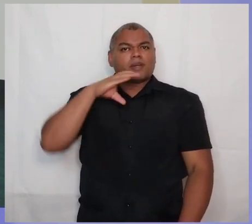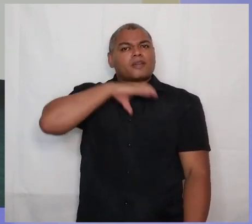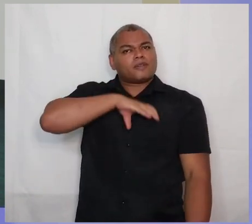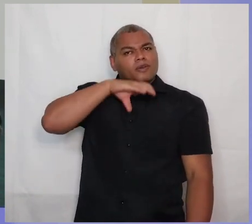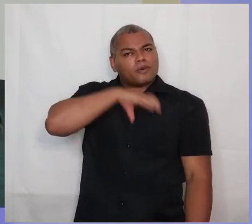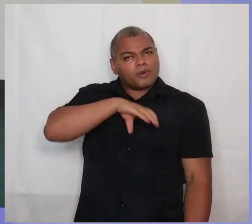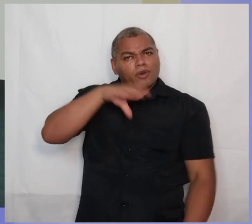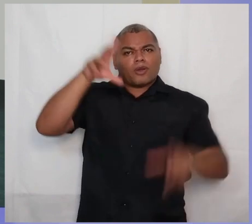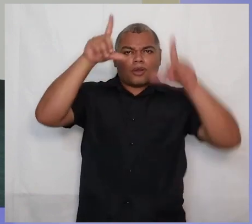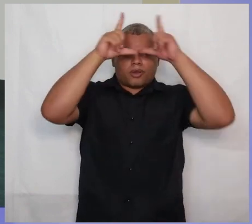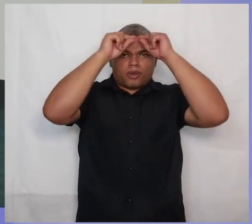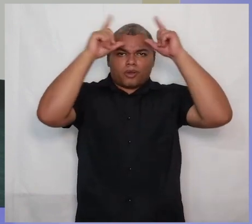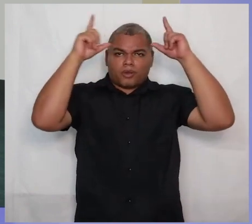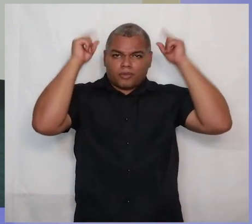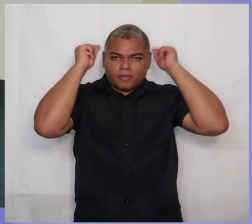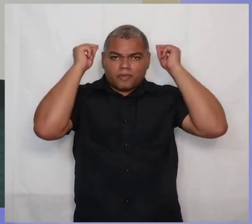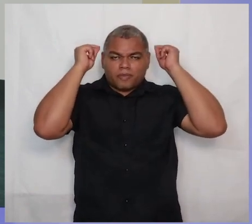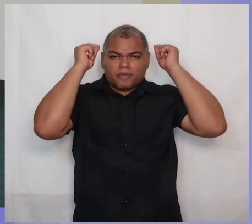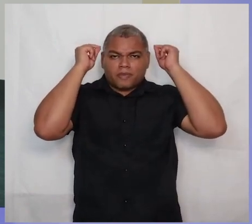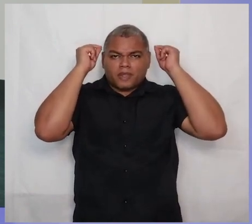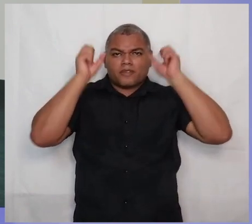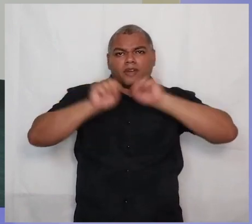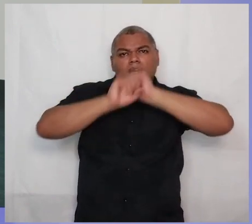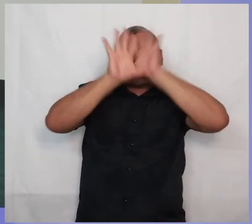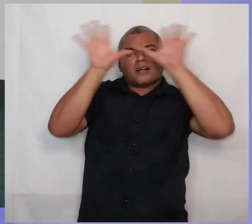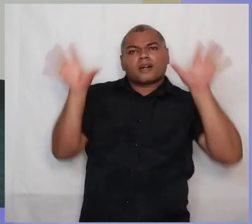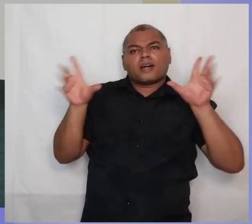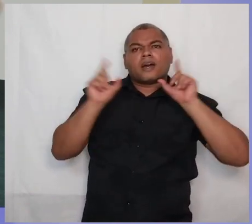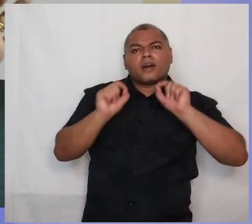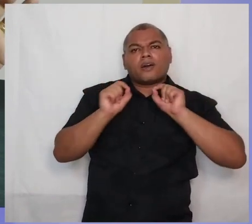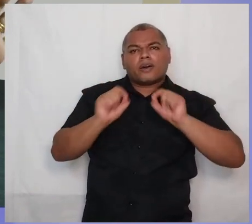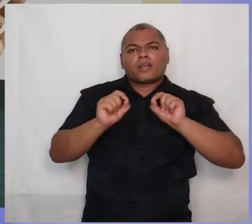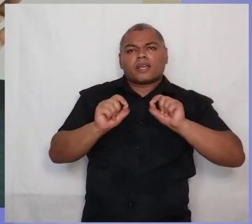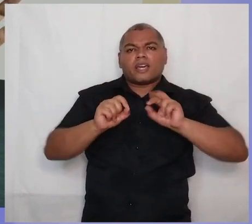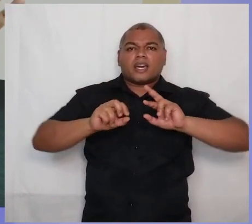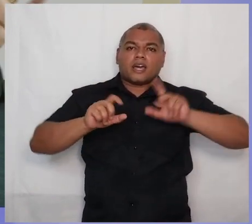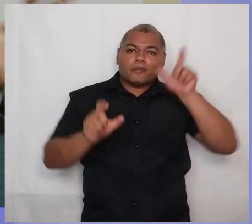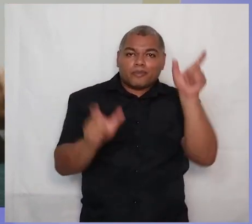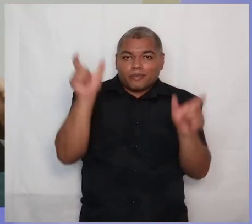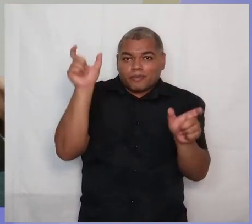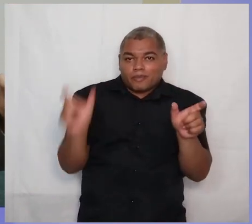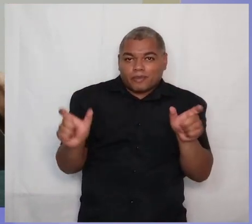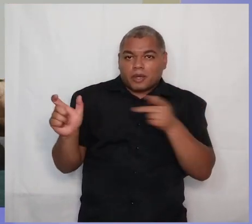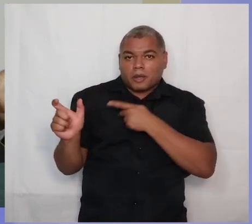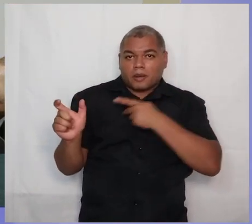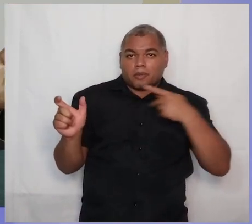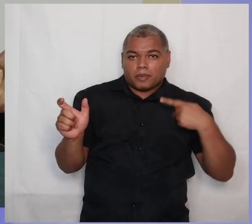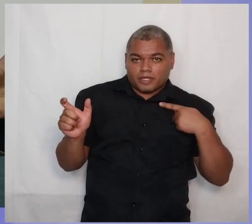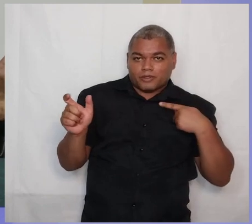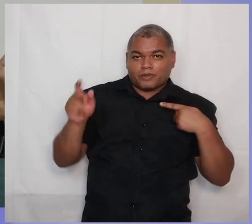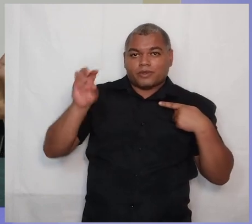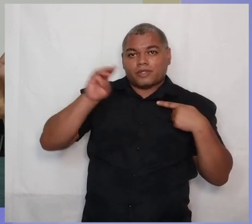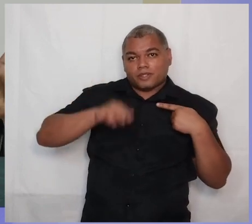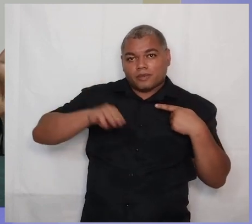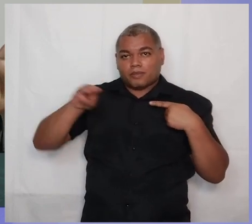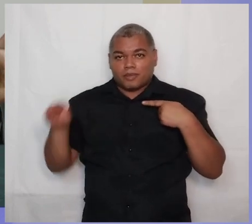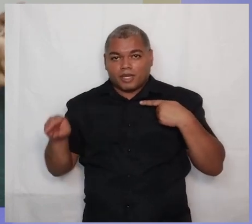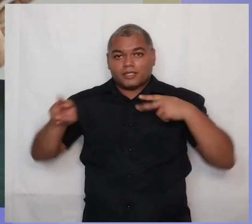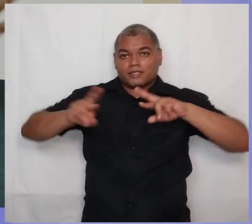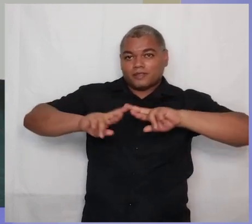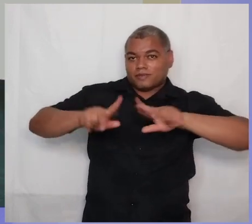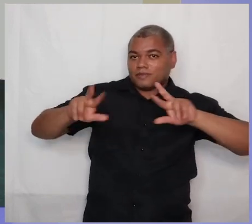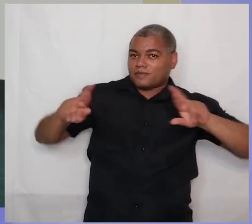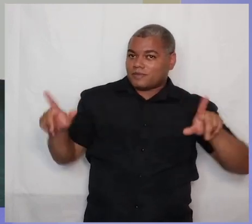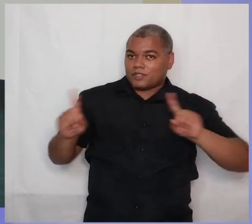e especialmente no grego, fica nítido que não são duas categorias distintas, pastores de um lado e mestres de outro,